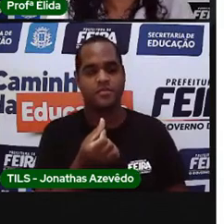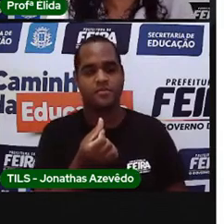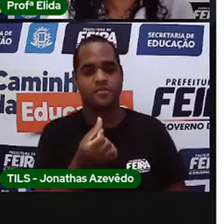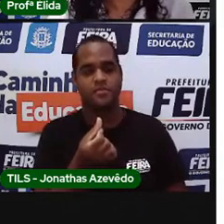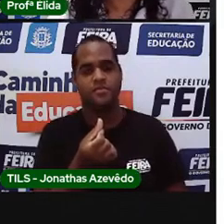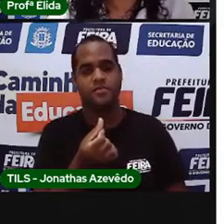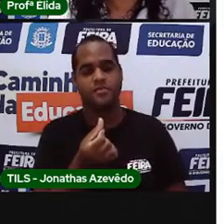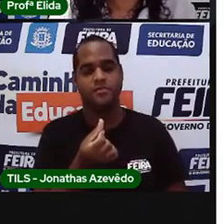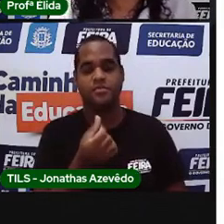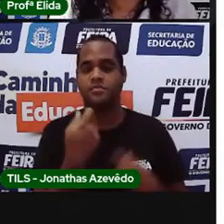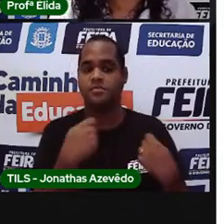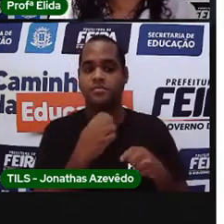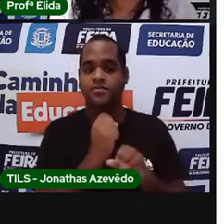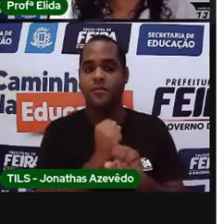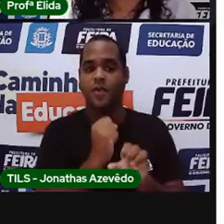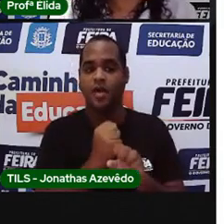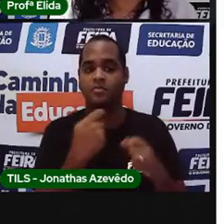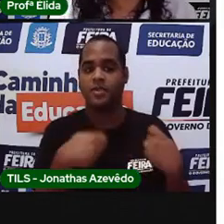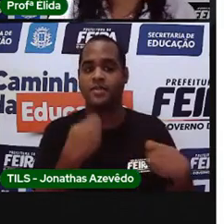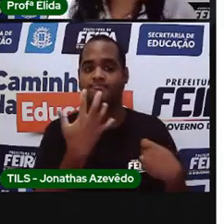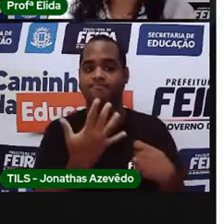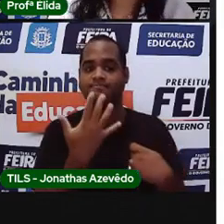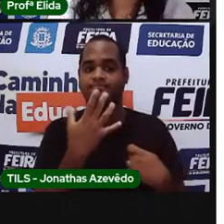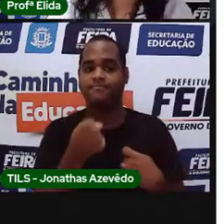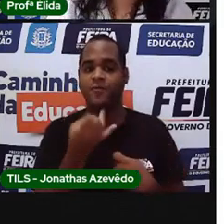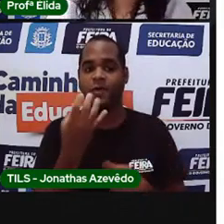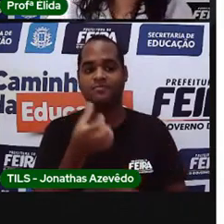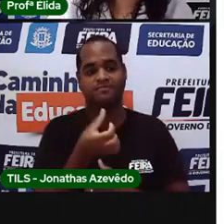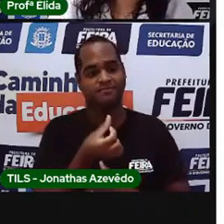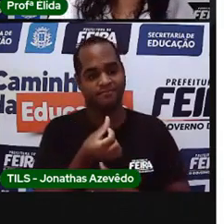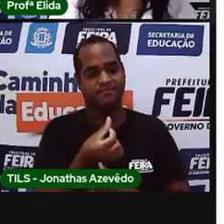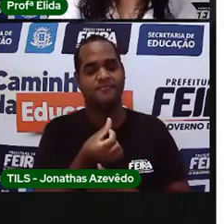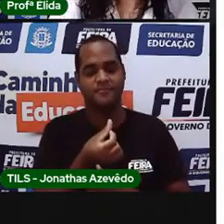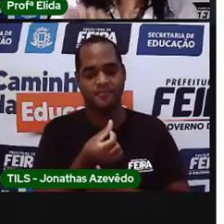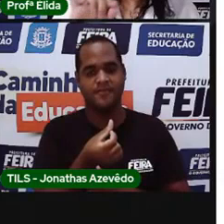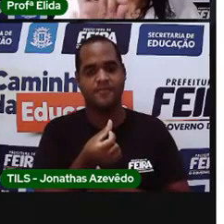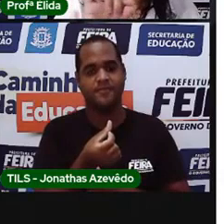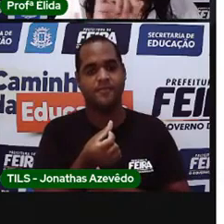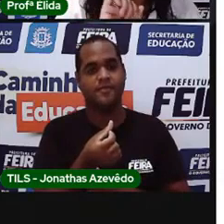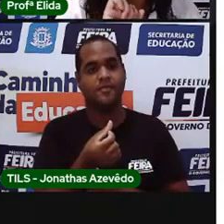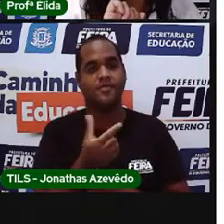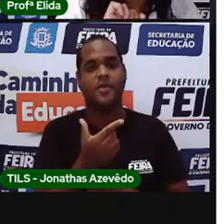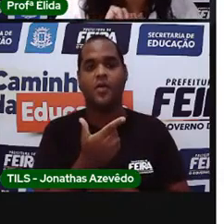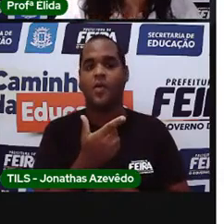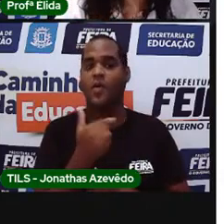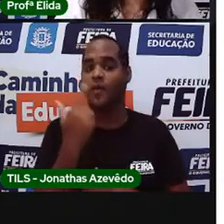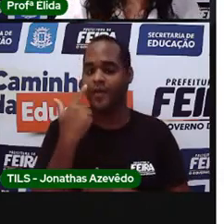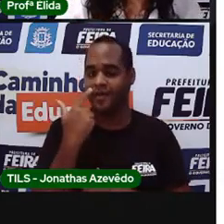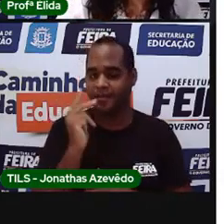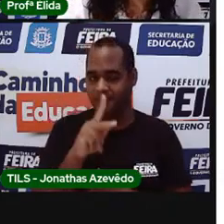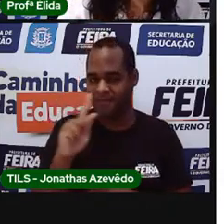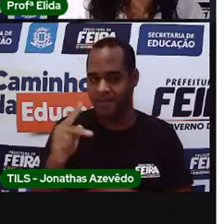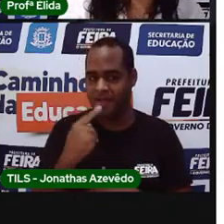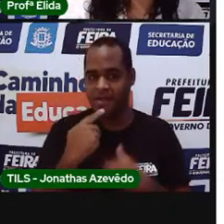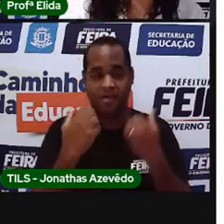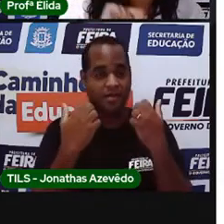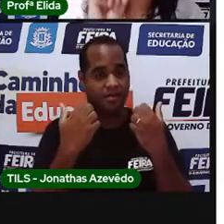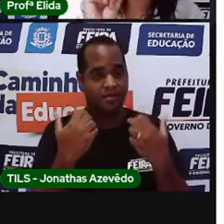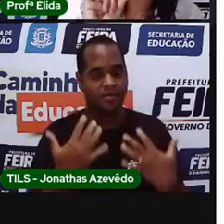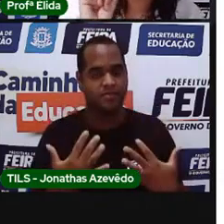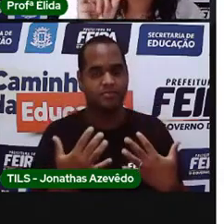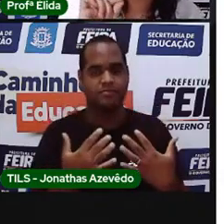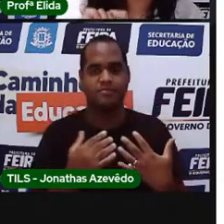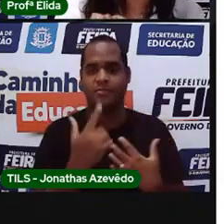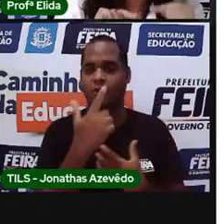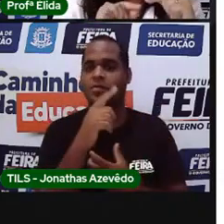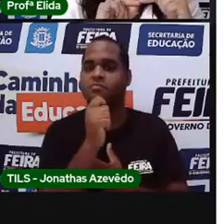Quantos quadradinhos nós temos que pintar? 6 quadradinhos. Olha o que a Pró falou. Os espaços